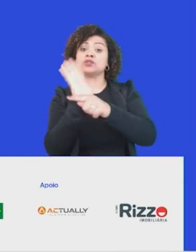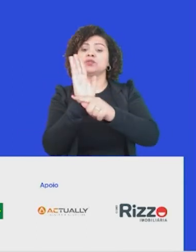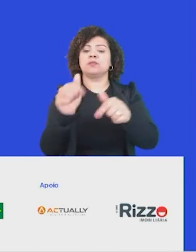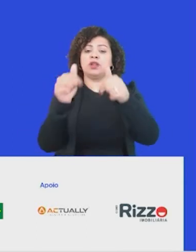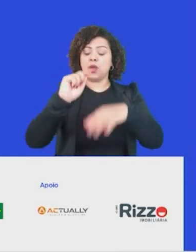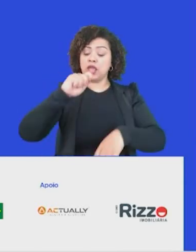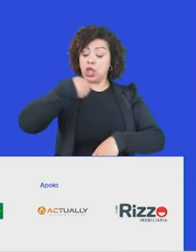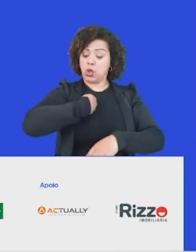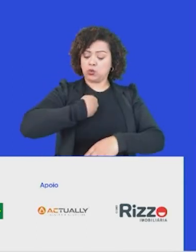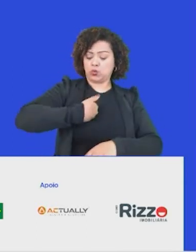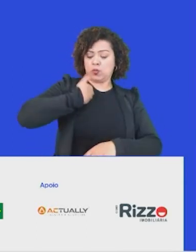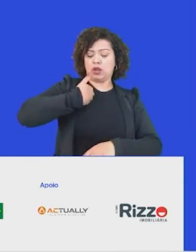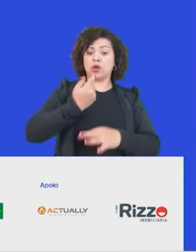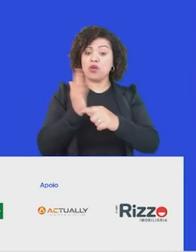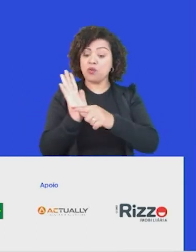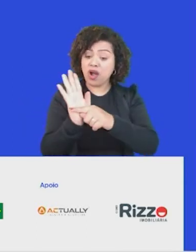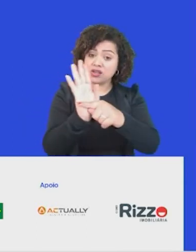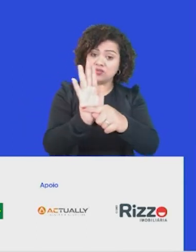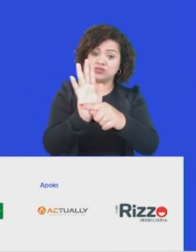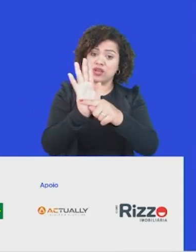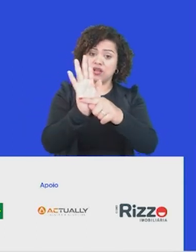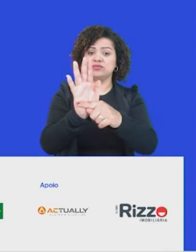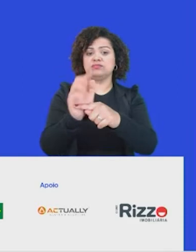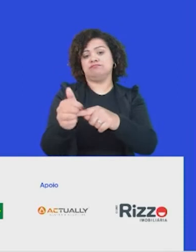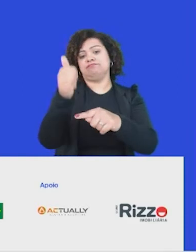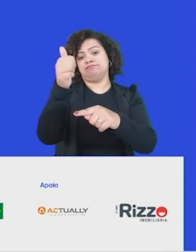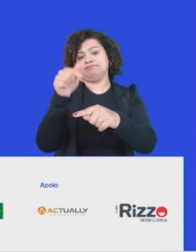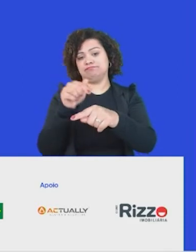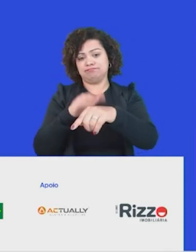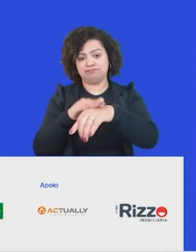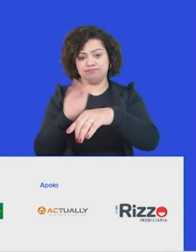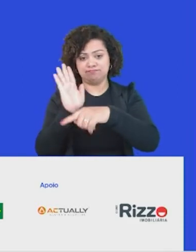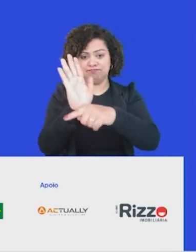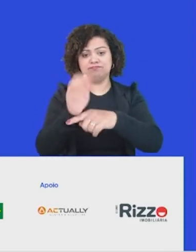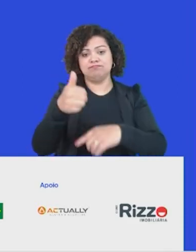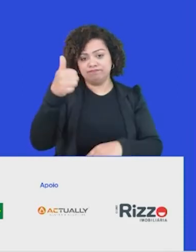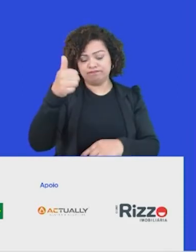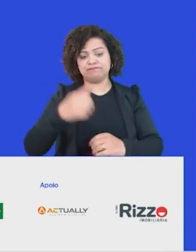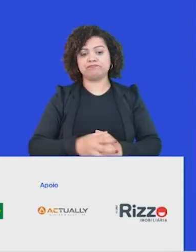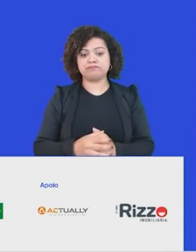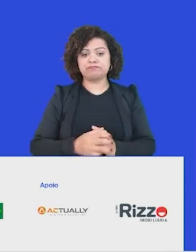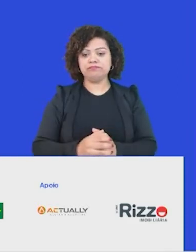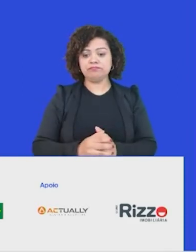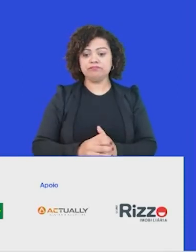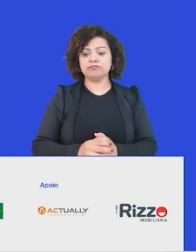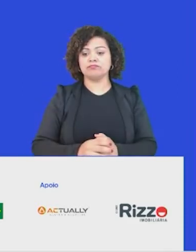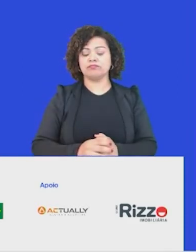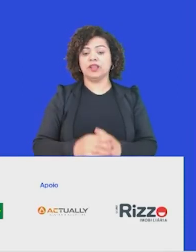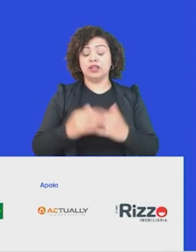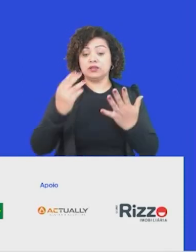melhor empresa do mundo, mas isso tem que ser consequência. Então, partindo do entendimento de que, de fato, pessoas com